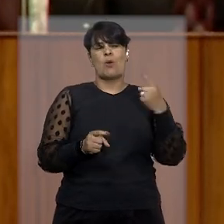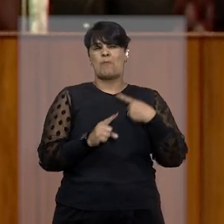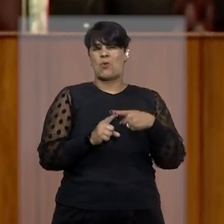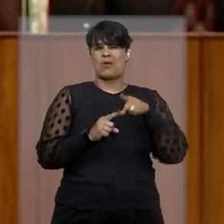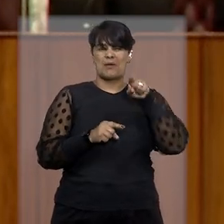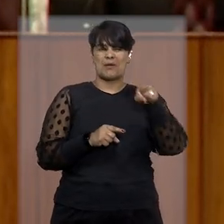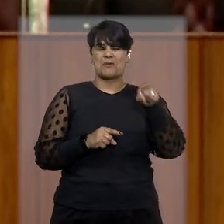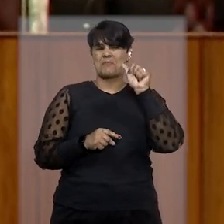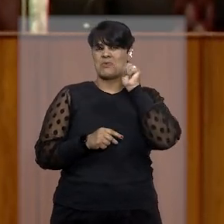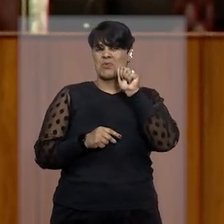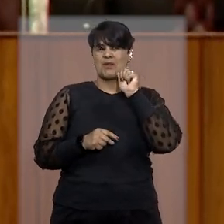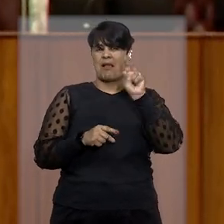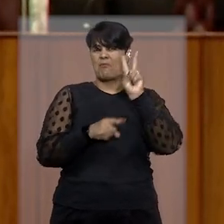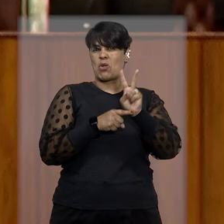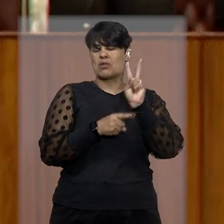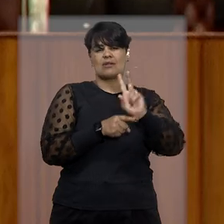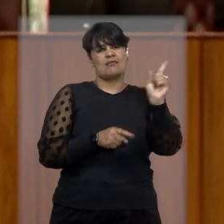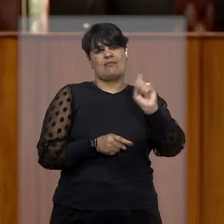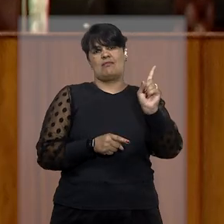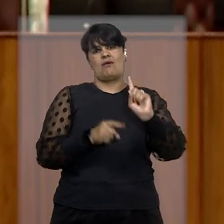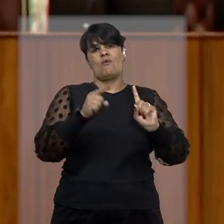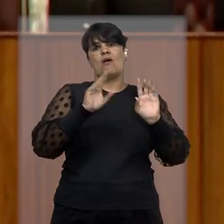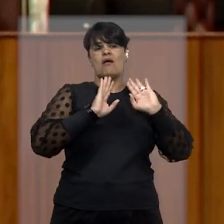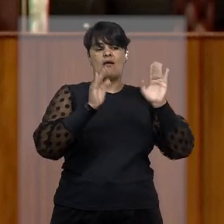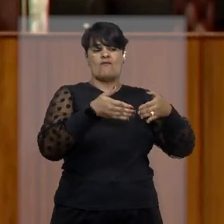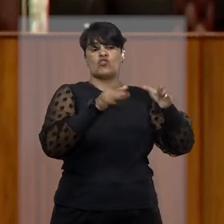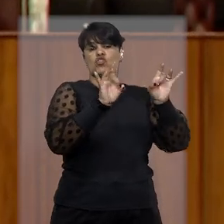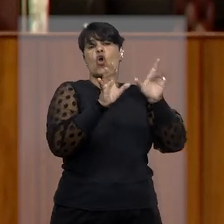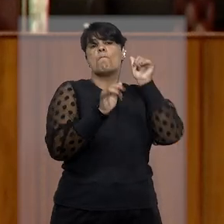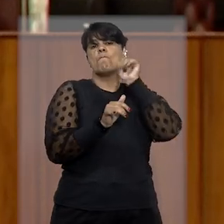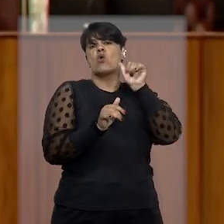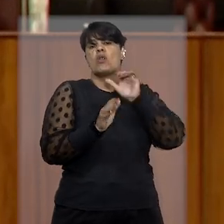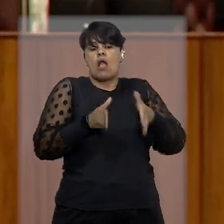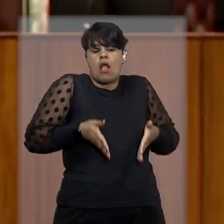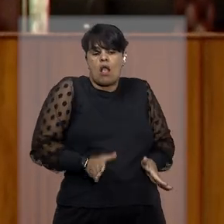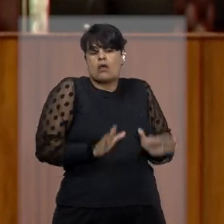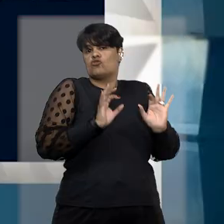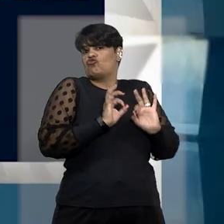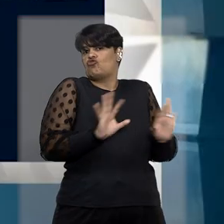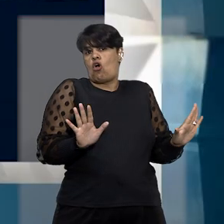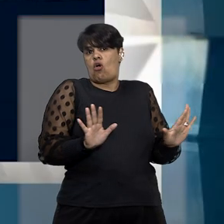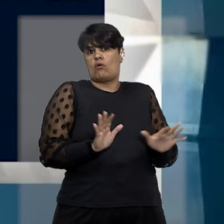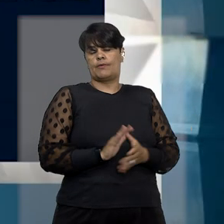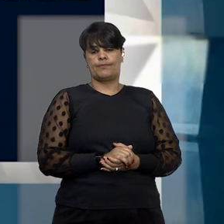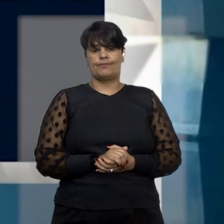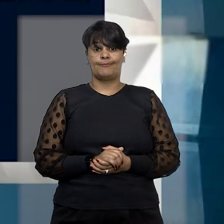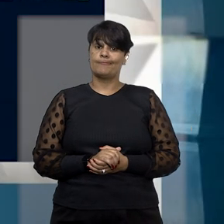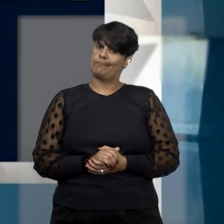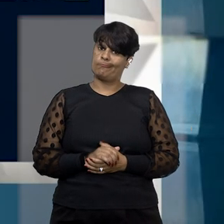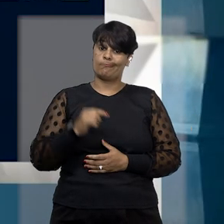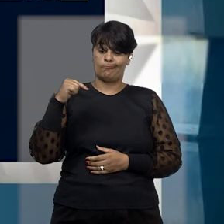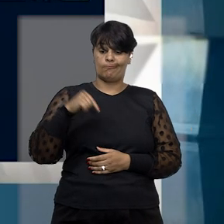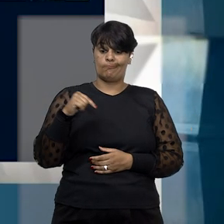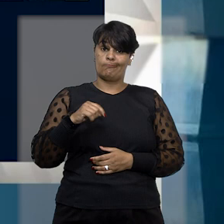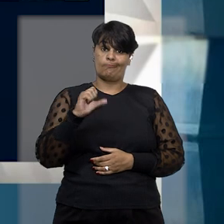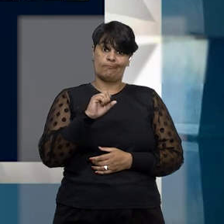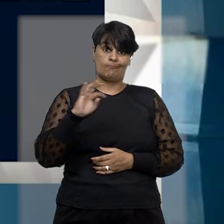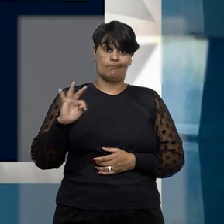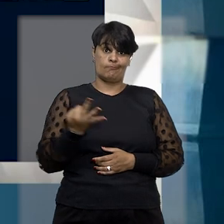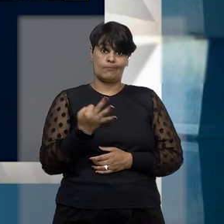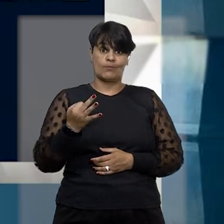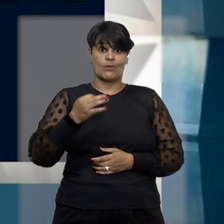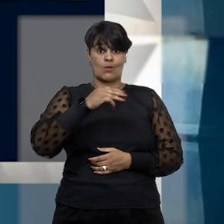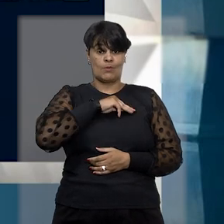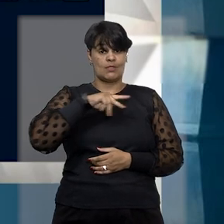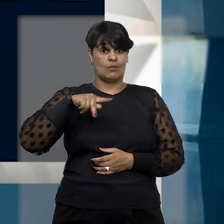a proteção da Lei Maria da Penha seria limitada à condição de mulher biológica. Ao STJ, o Ministério Público argumentou